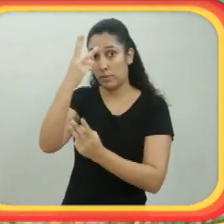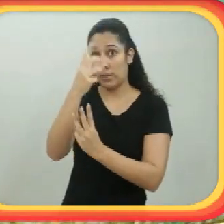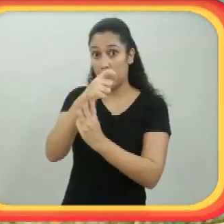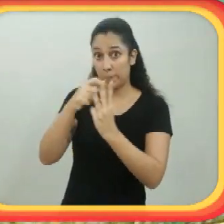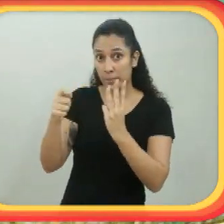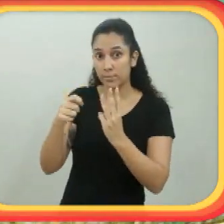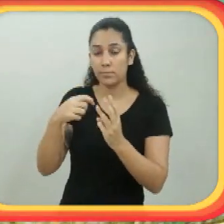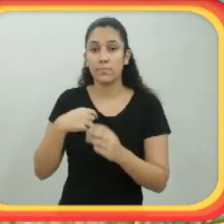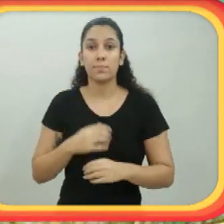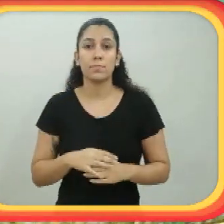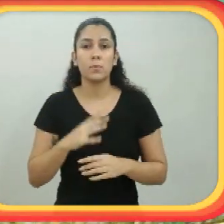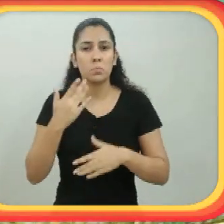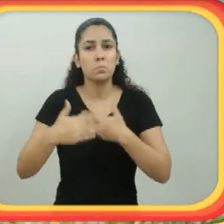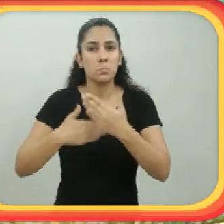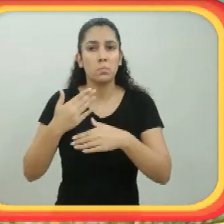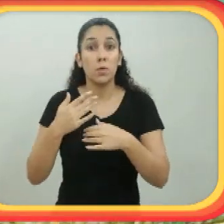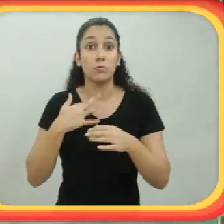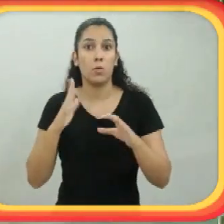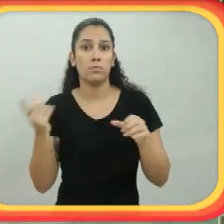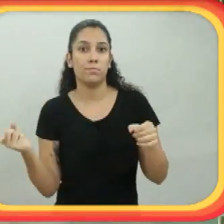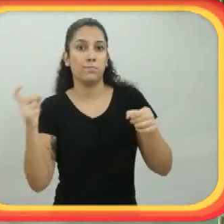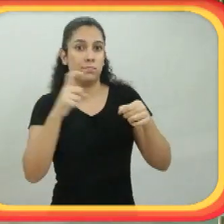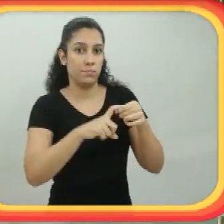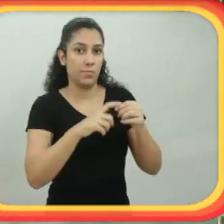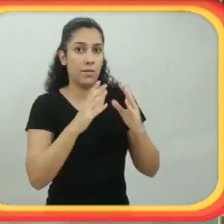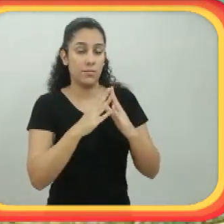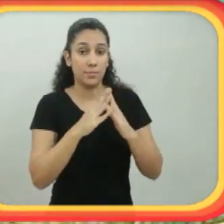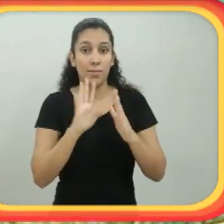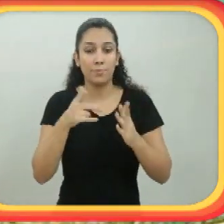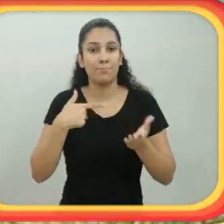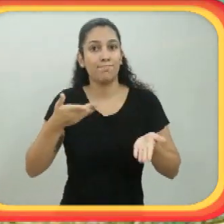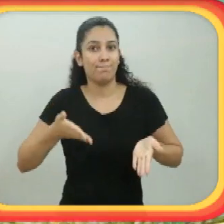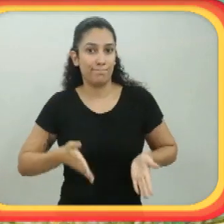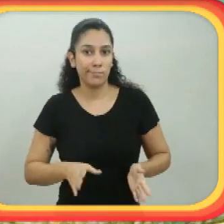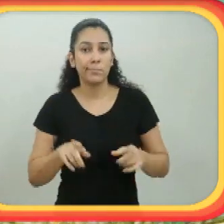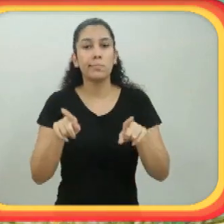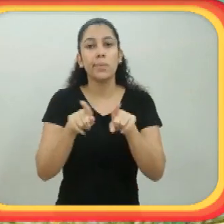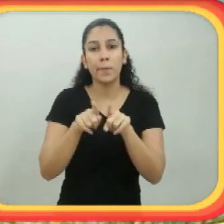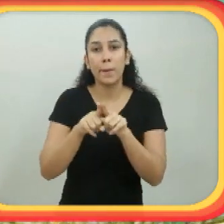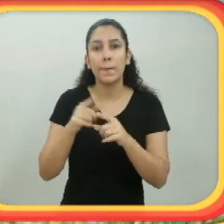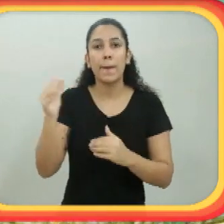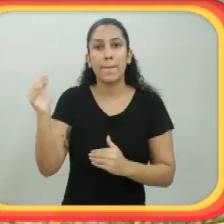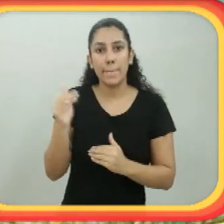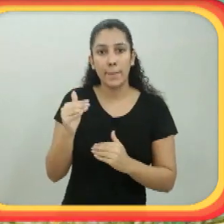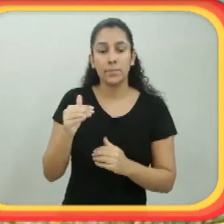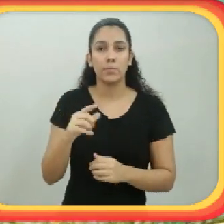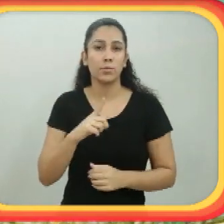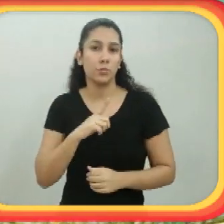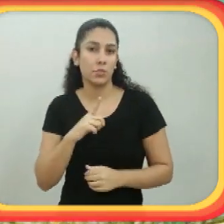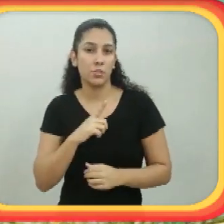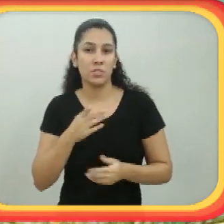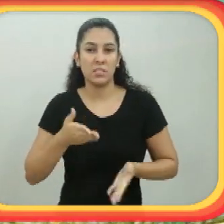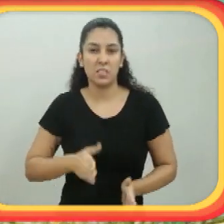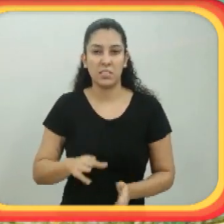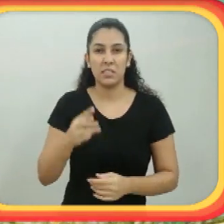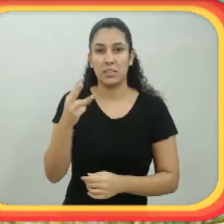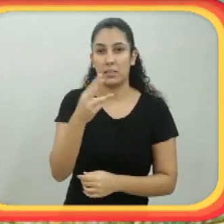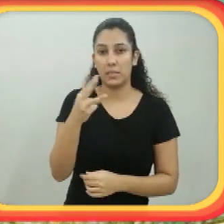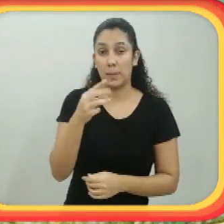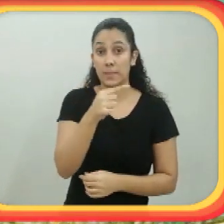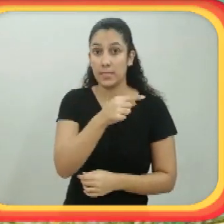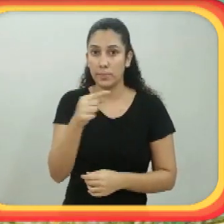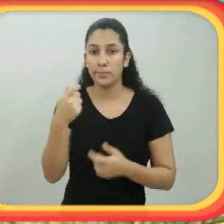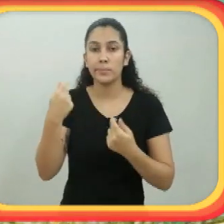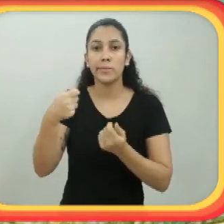bichinha nasceu mais prematura ainda do que a Isa. A Liz nasceu de 33 semanas. E isso fez uma diferença enorme.